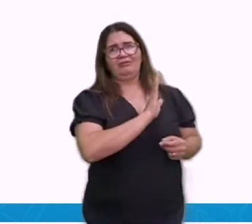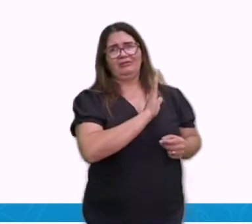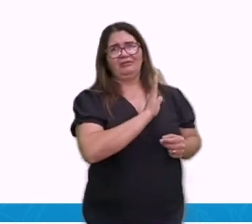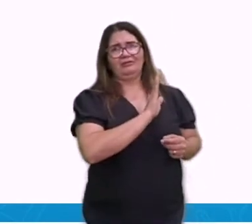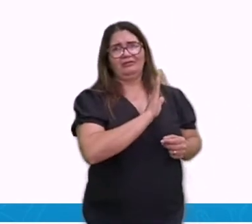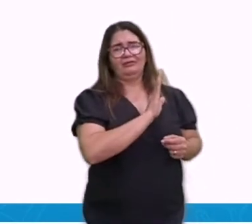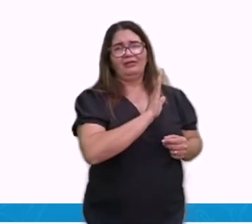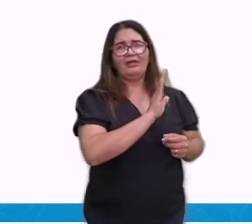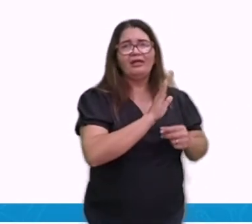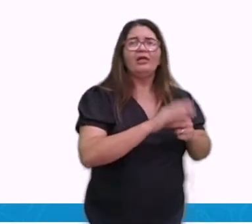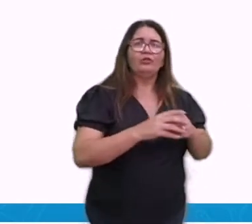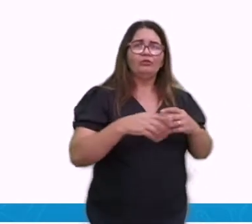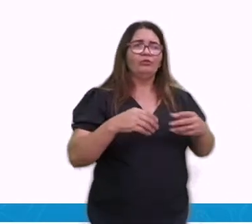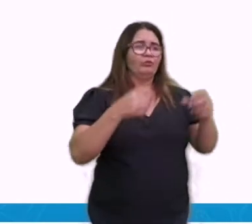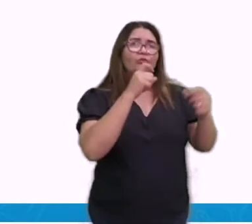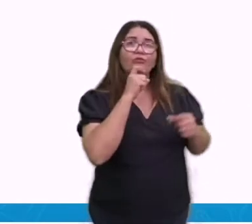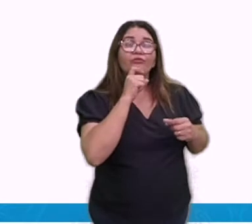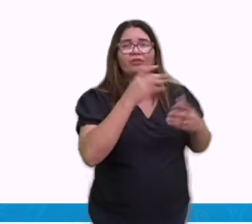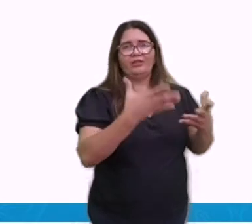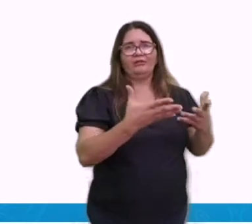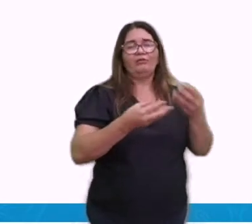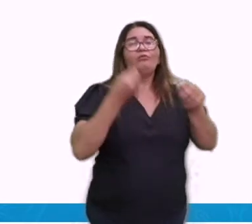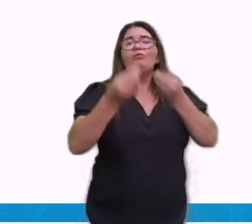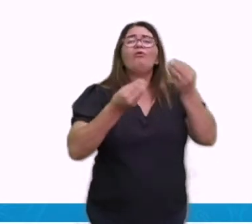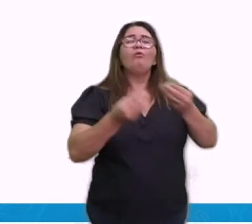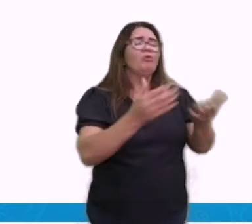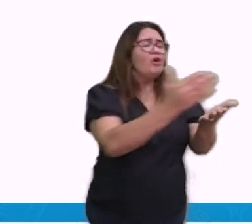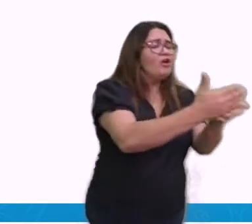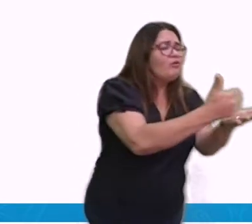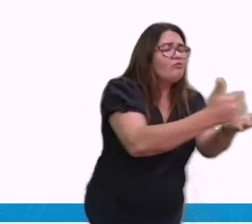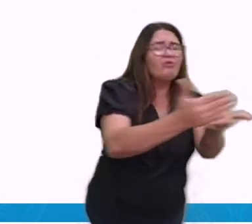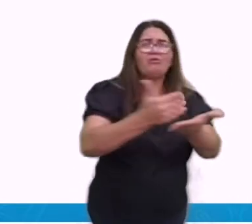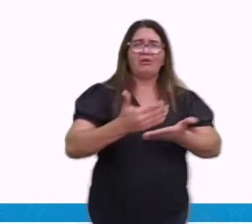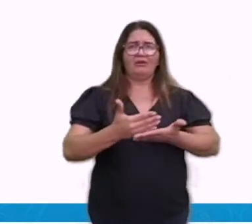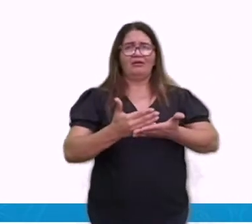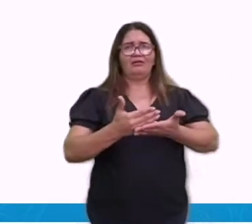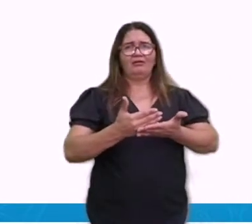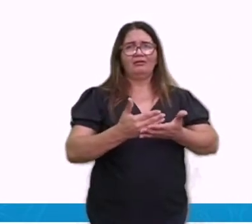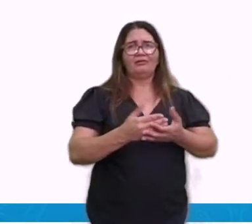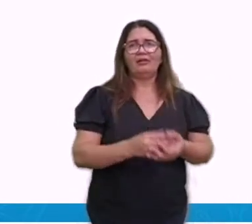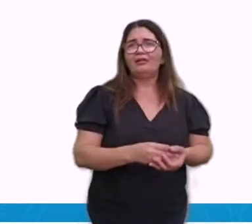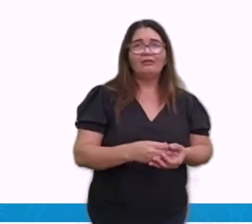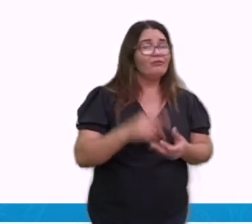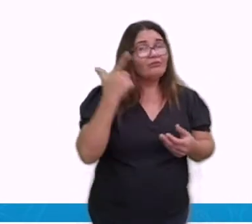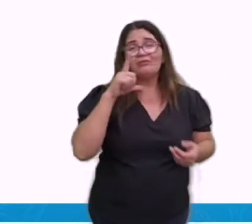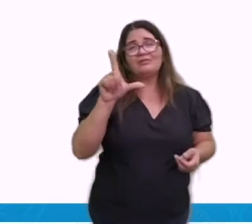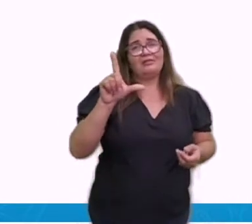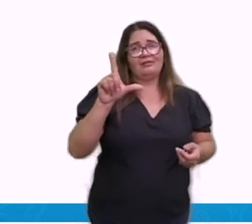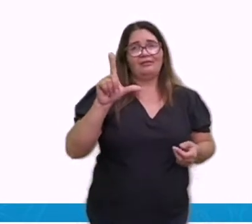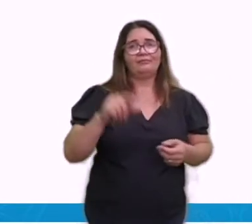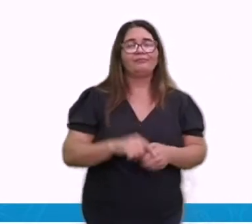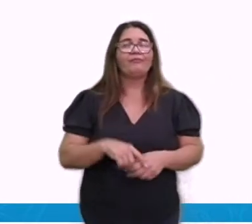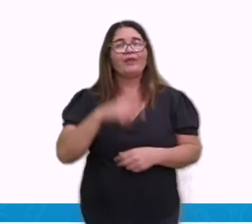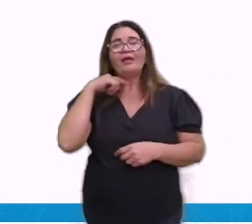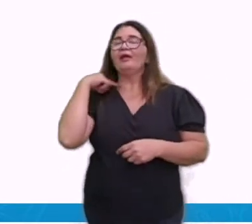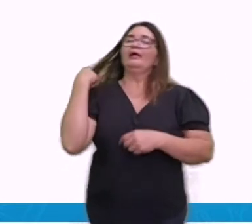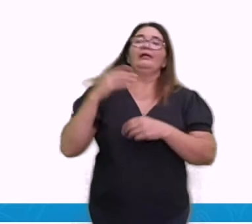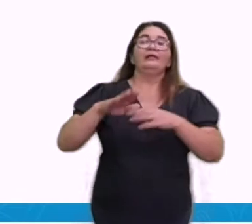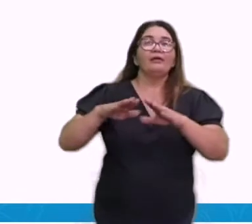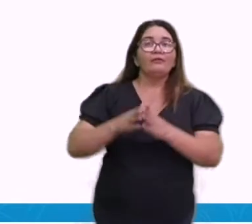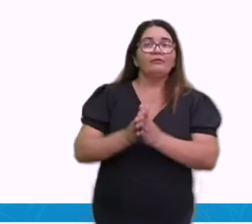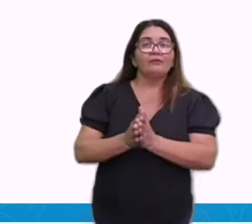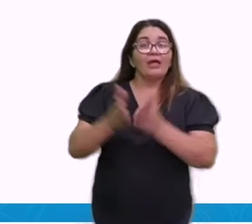vendo como conhecer o clima ajuda no nosso dia a dia? Olha, vamos falar então do